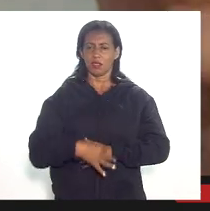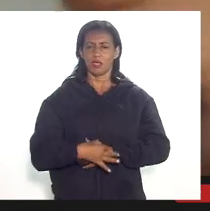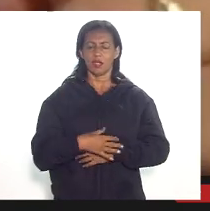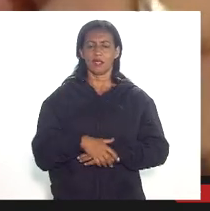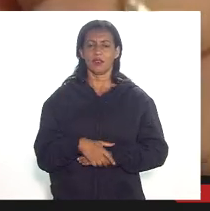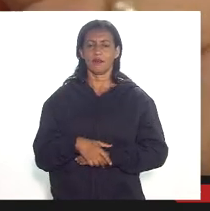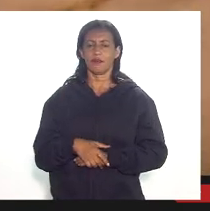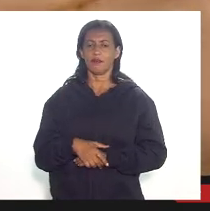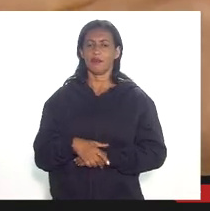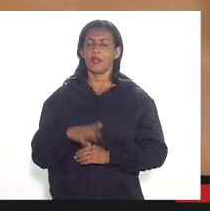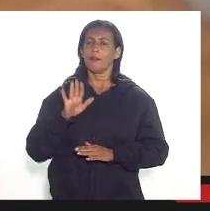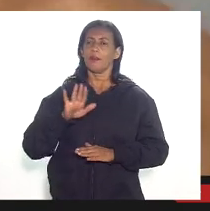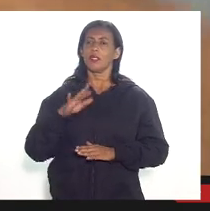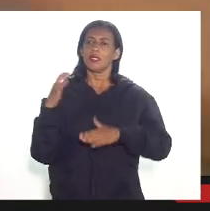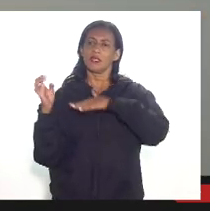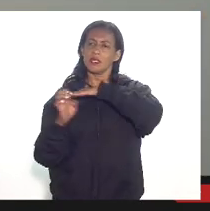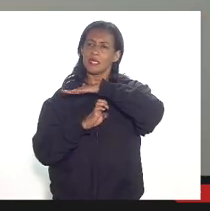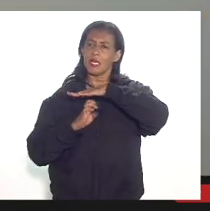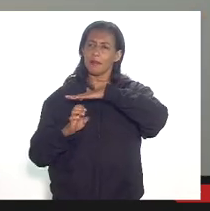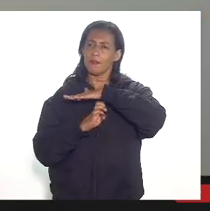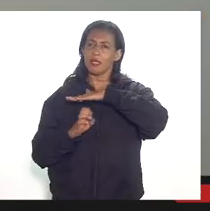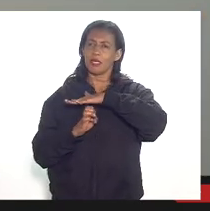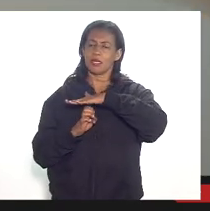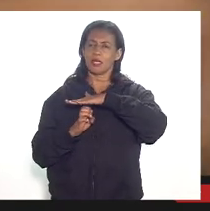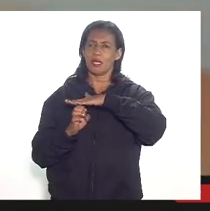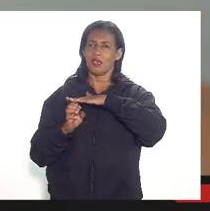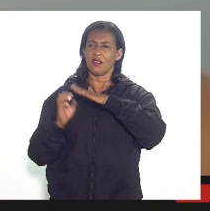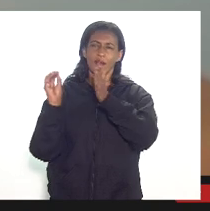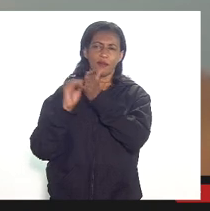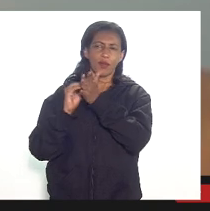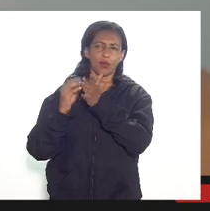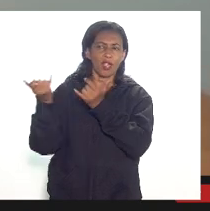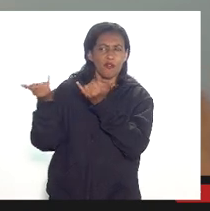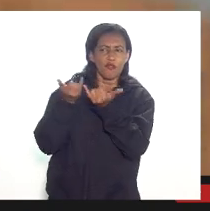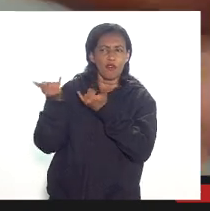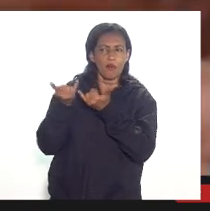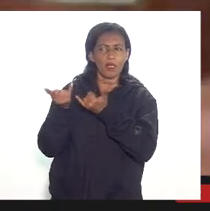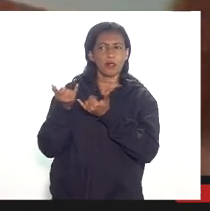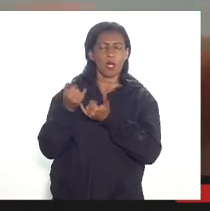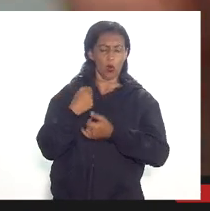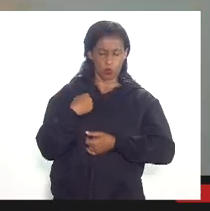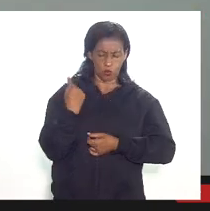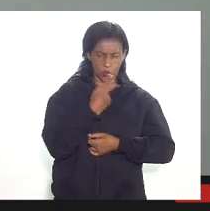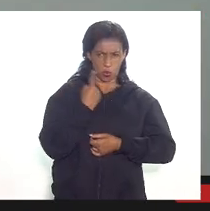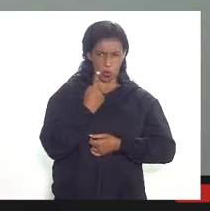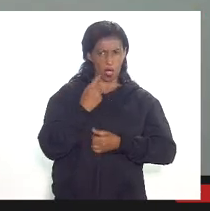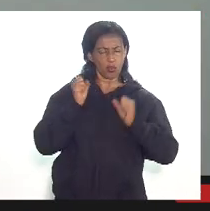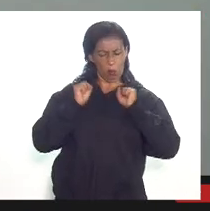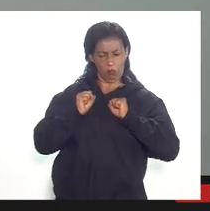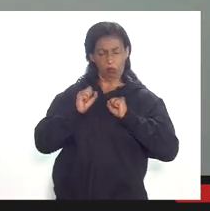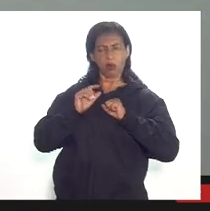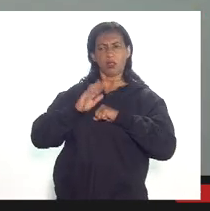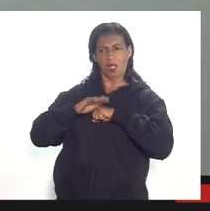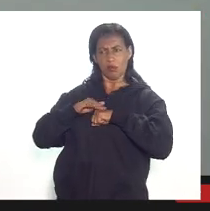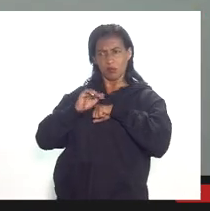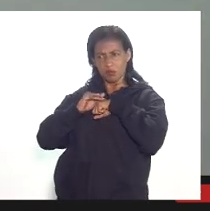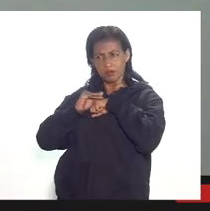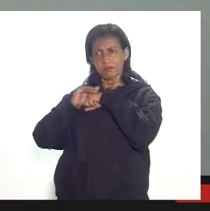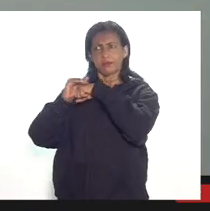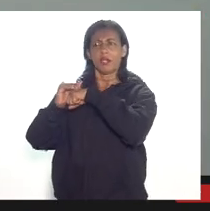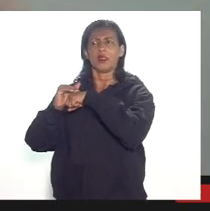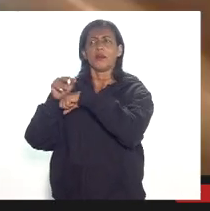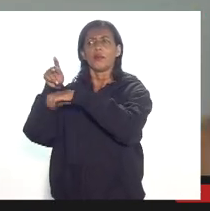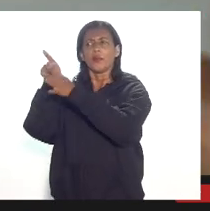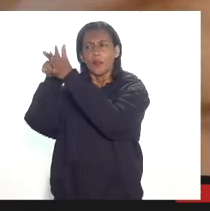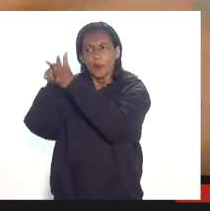inclusive para que se a empresa não presta informação para a gente nós buscarmos então é meio que a gente tem alguma informação e se a gente acha que tem alguma